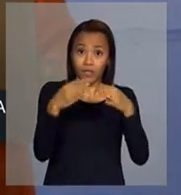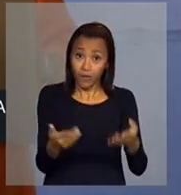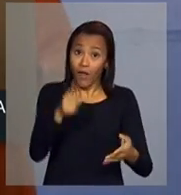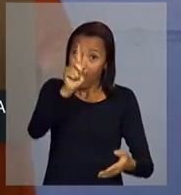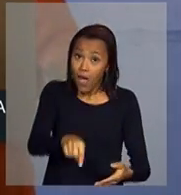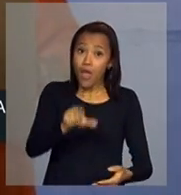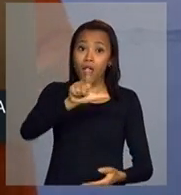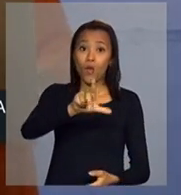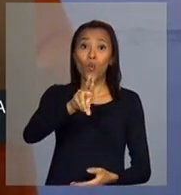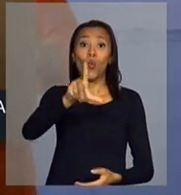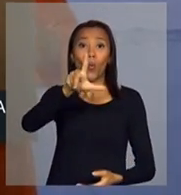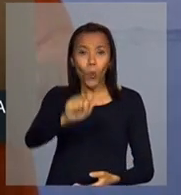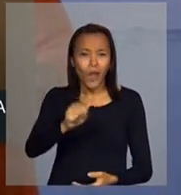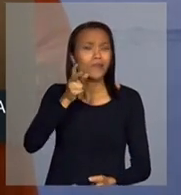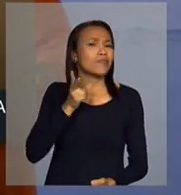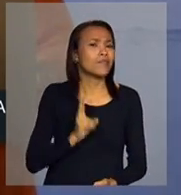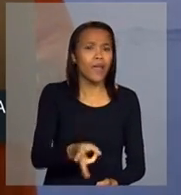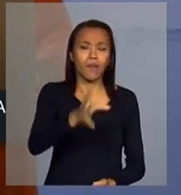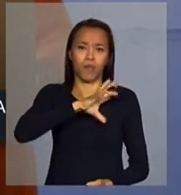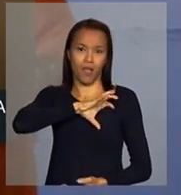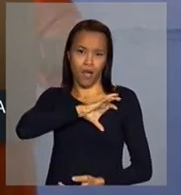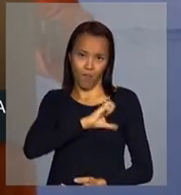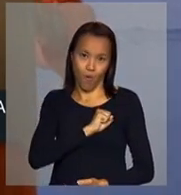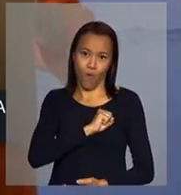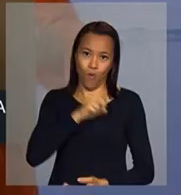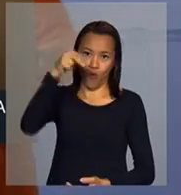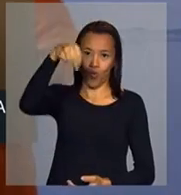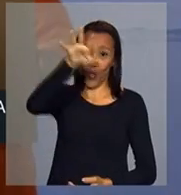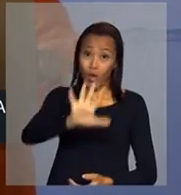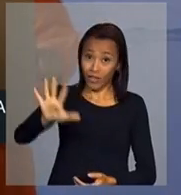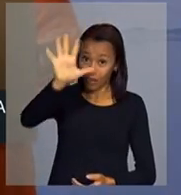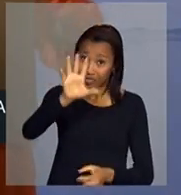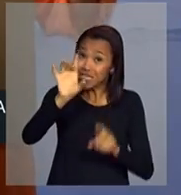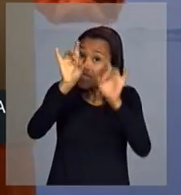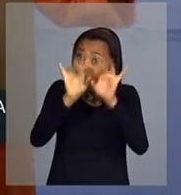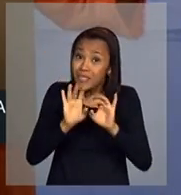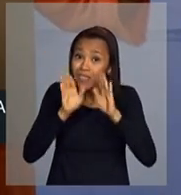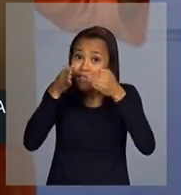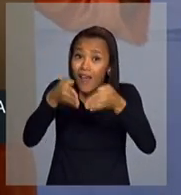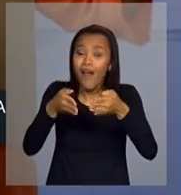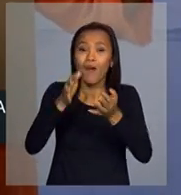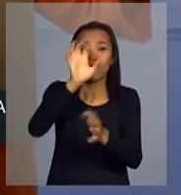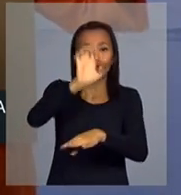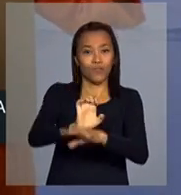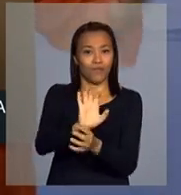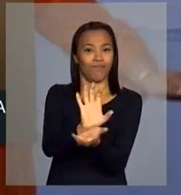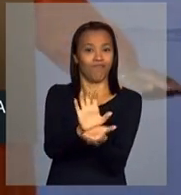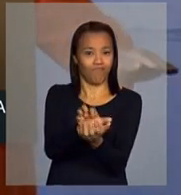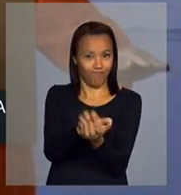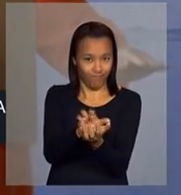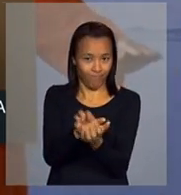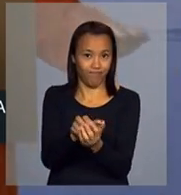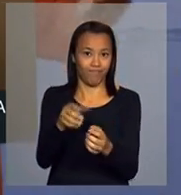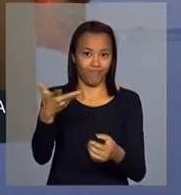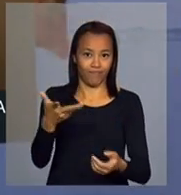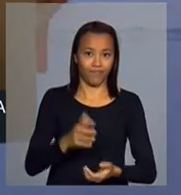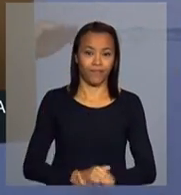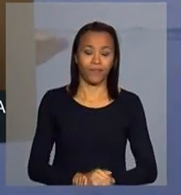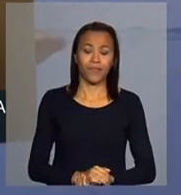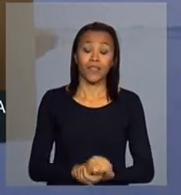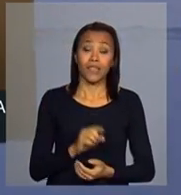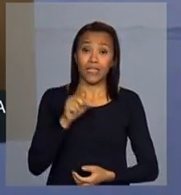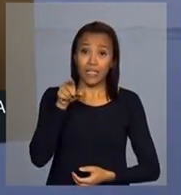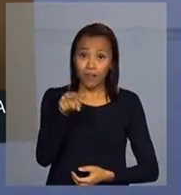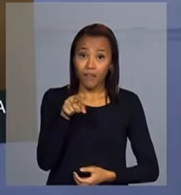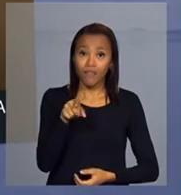sempre amou o Nordeste, em especial o Pernambuco, a sua Garanhuns e